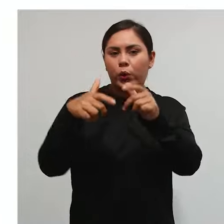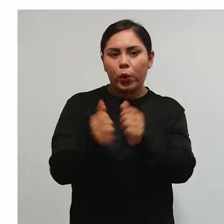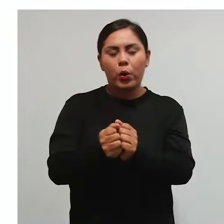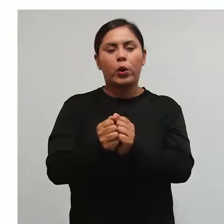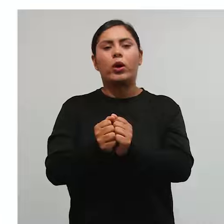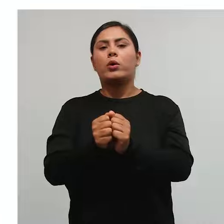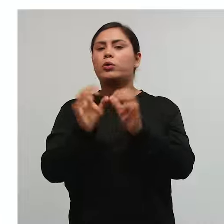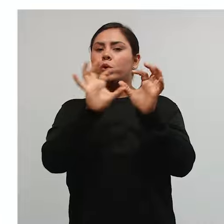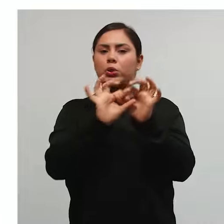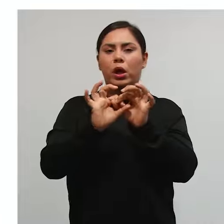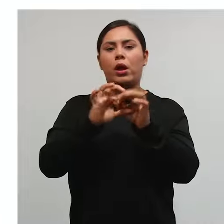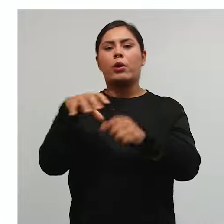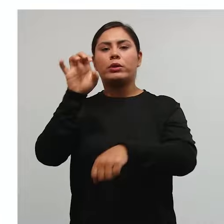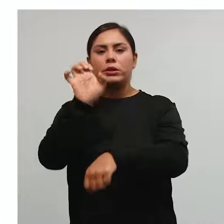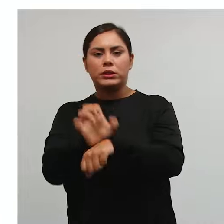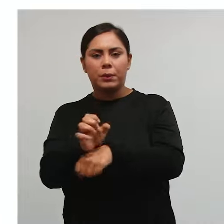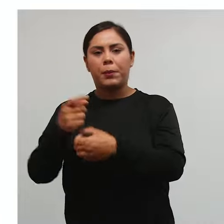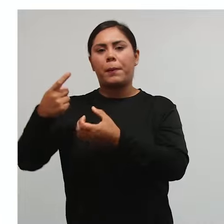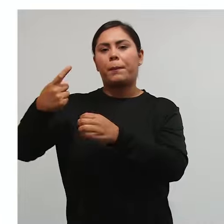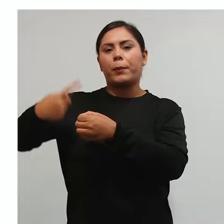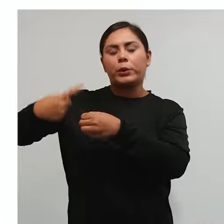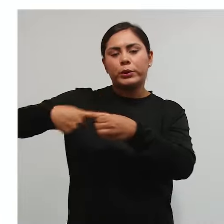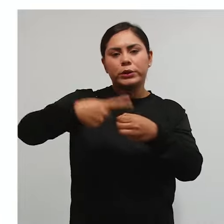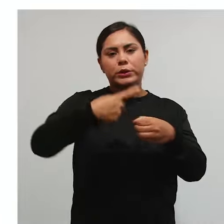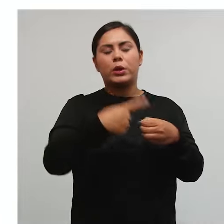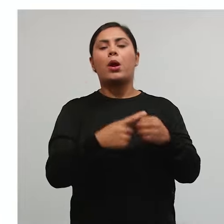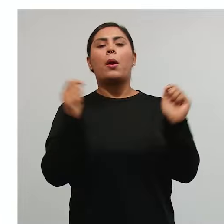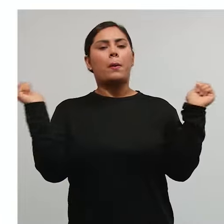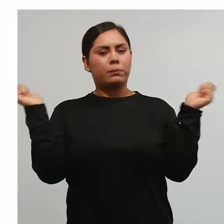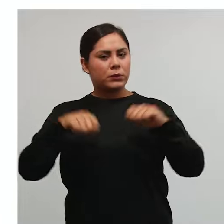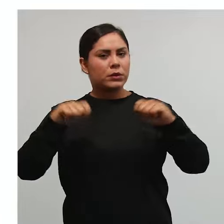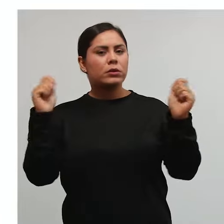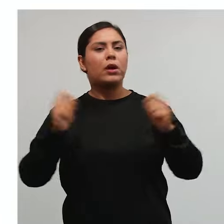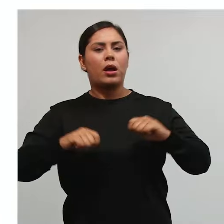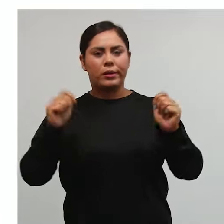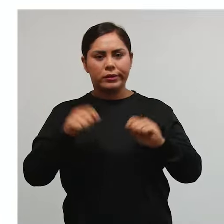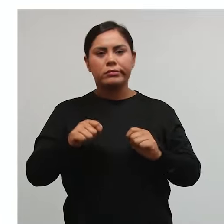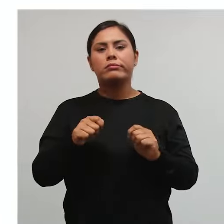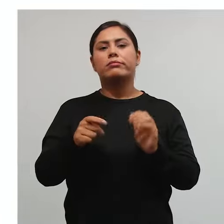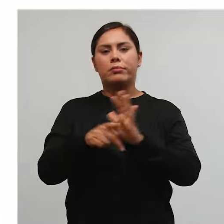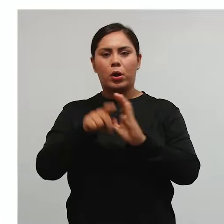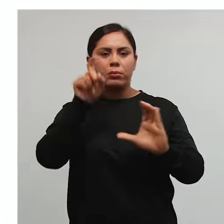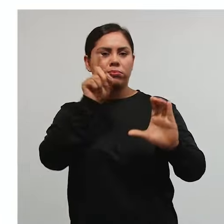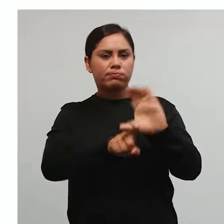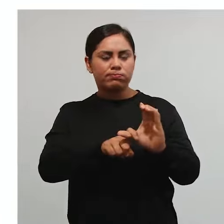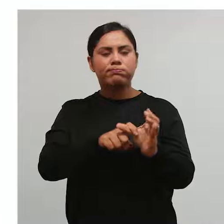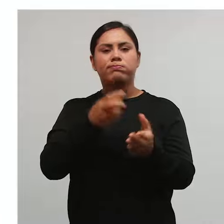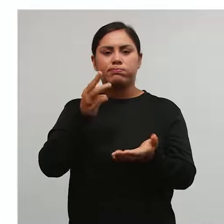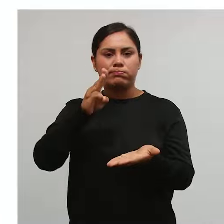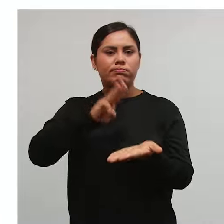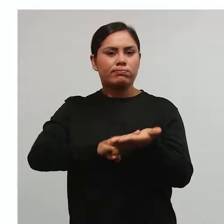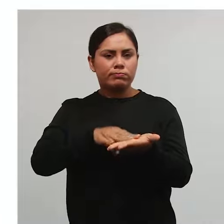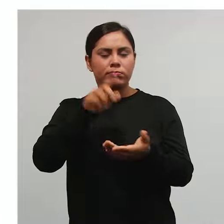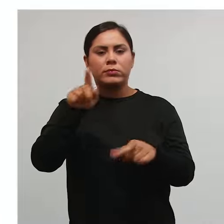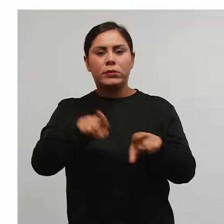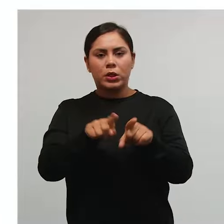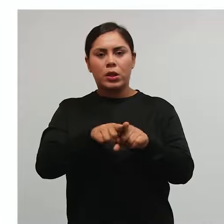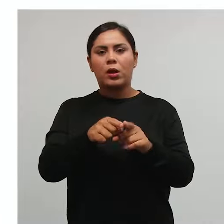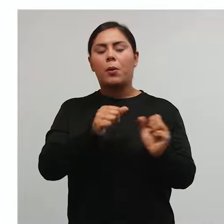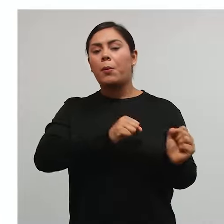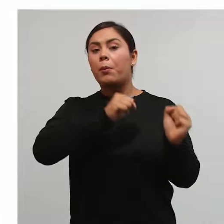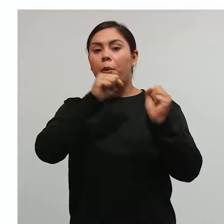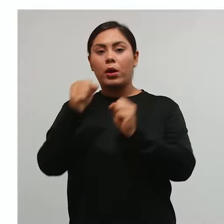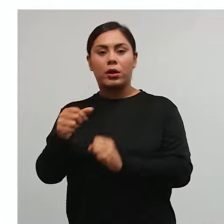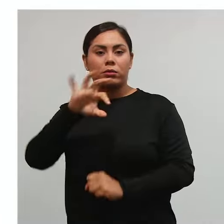então, a União, Estado, DF, municípios, podem instituir taxas em razão do exercício do poder de polícia